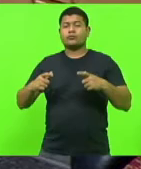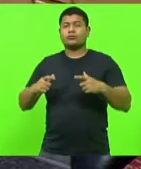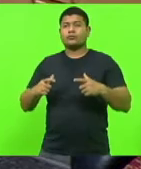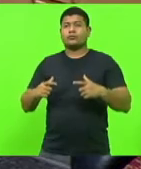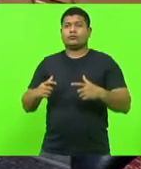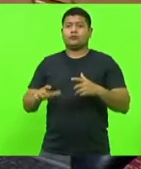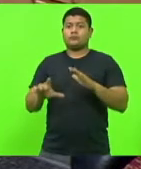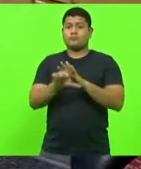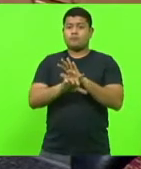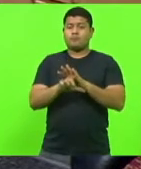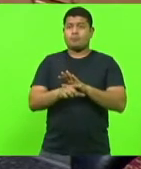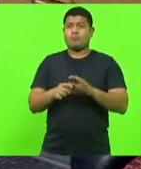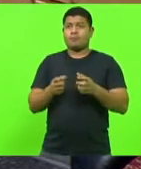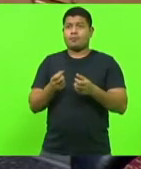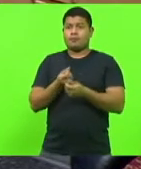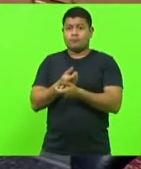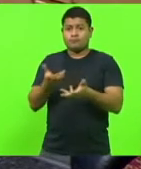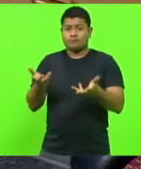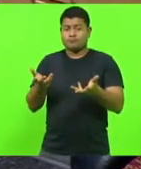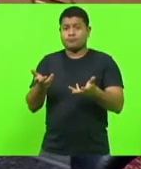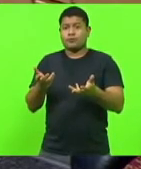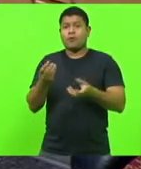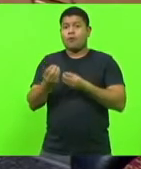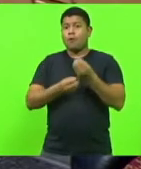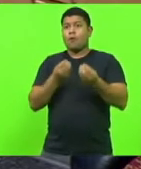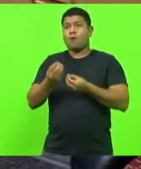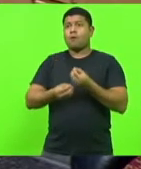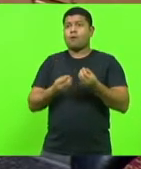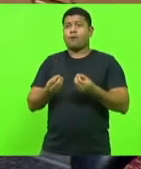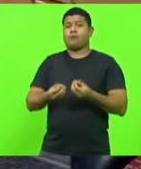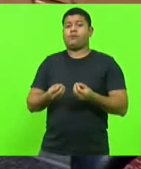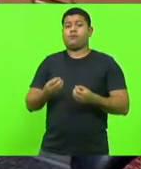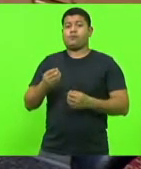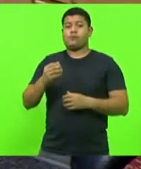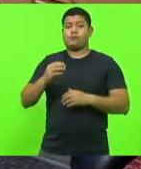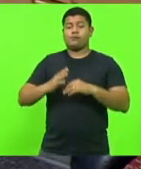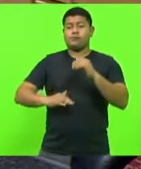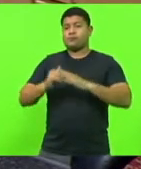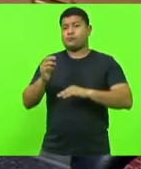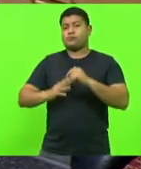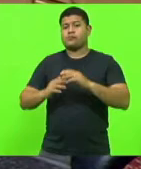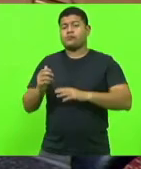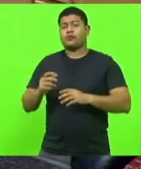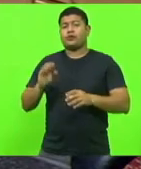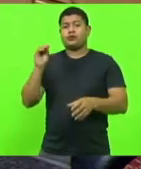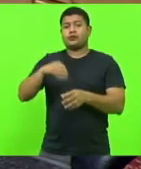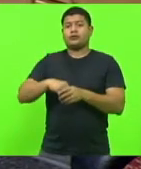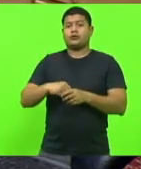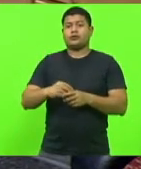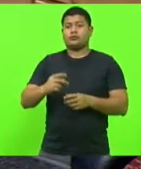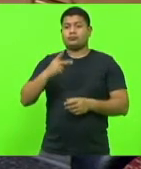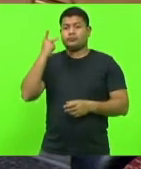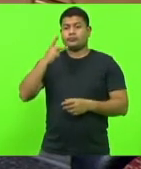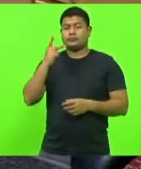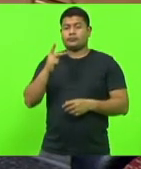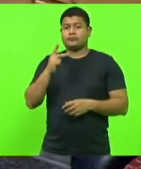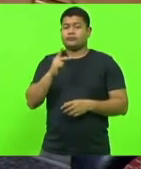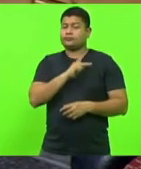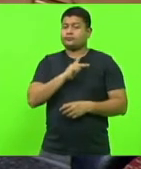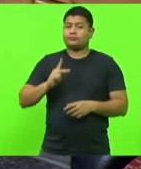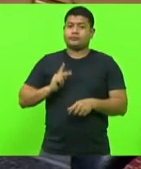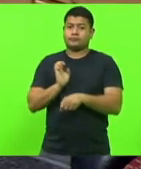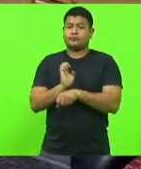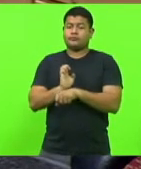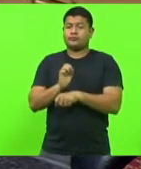distribuir com mais critério como vai operacionalizar essa ação dentro da política pública estadual de saúde. Por quê? A discussão da